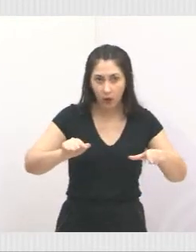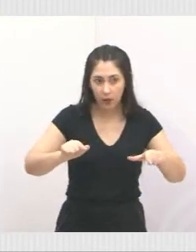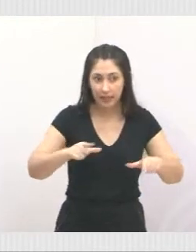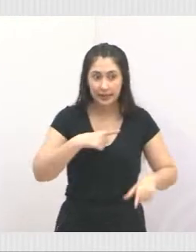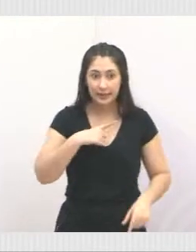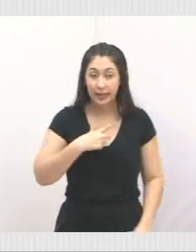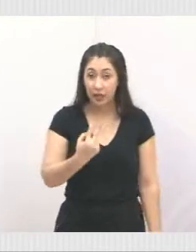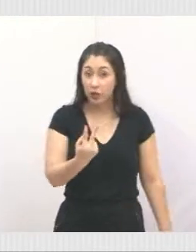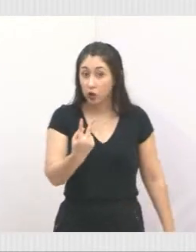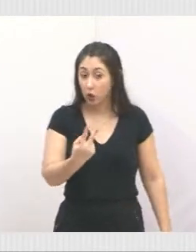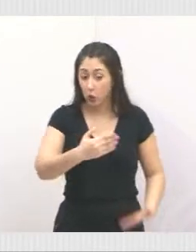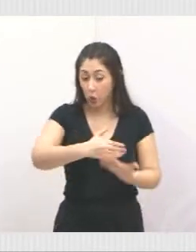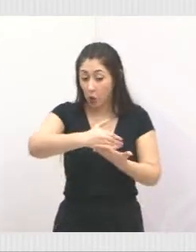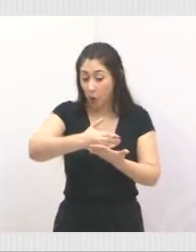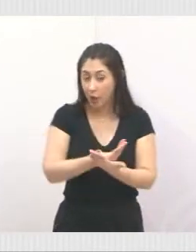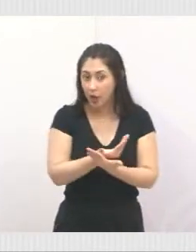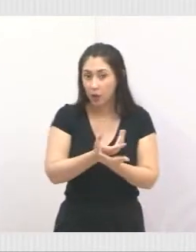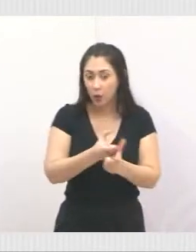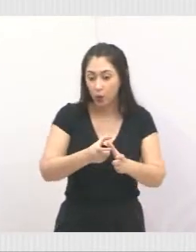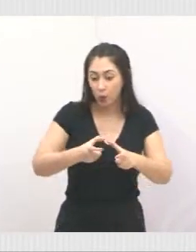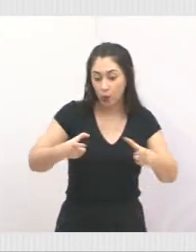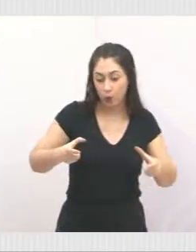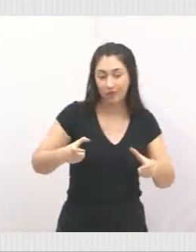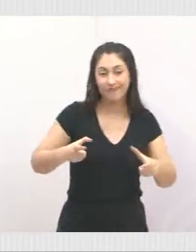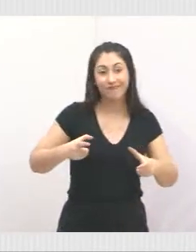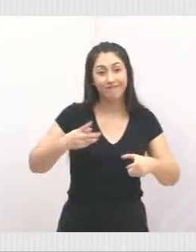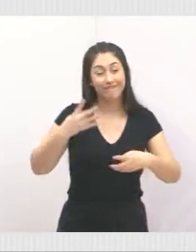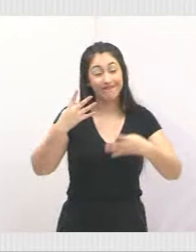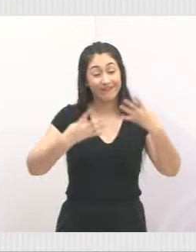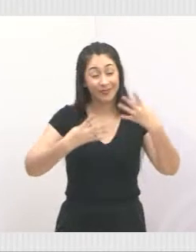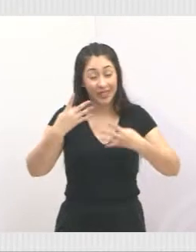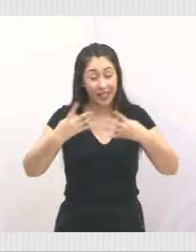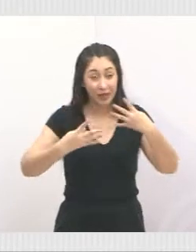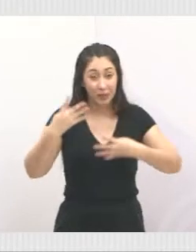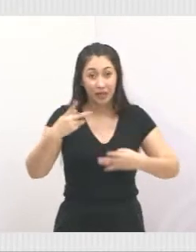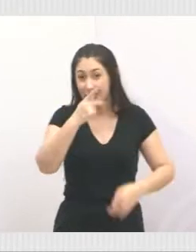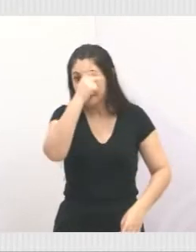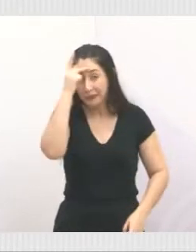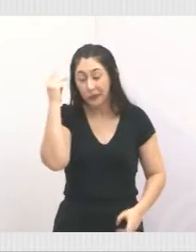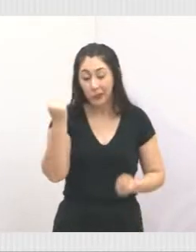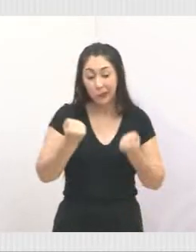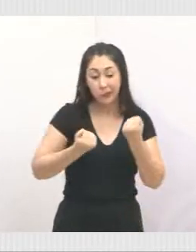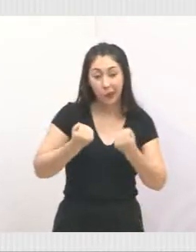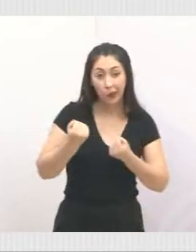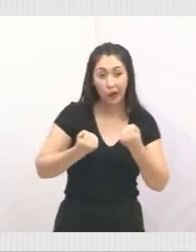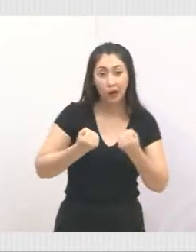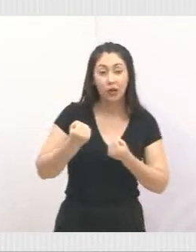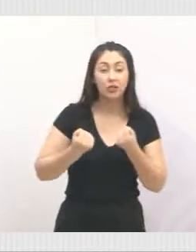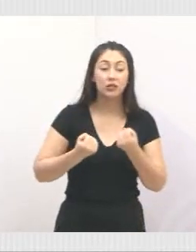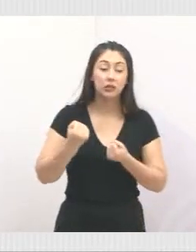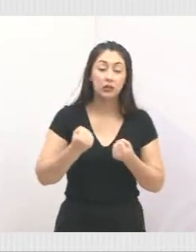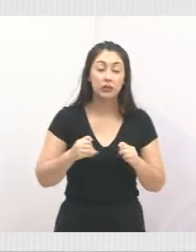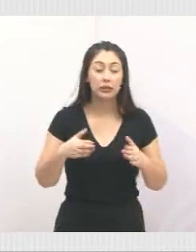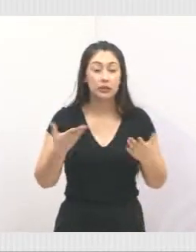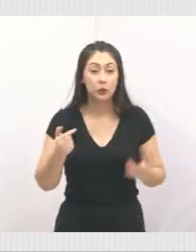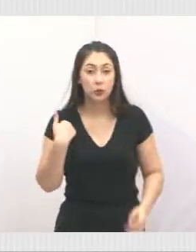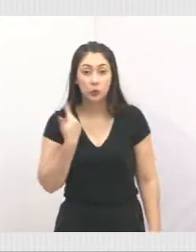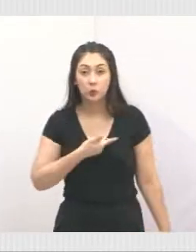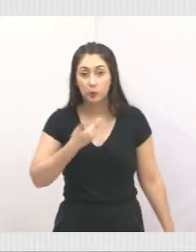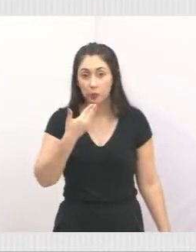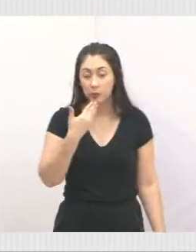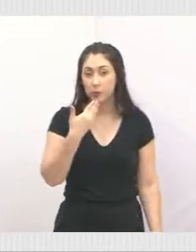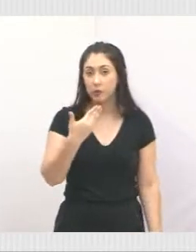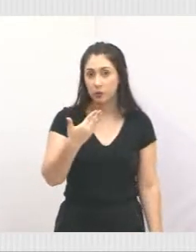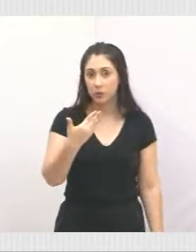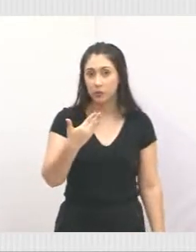buracos grandes que estão ali, dificultando muito para os motoristas, tá? Então, nós solicitamos que a